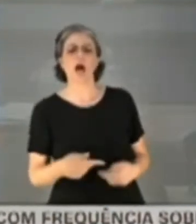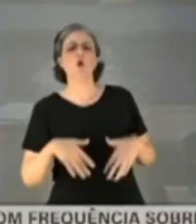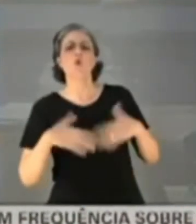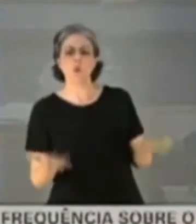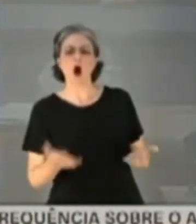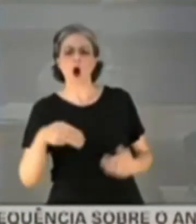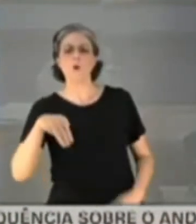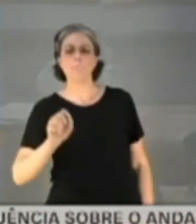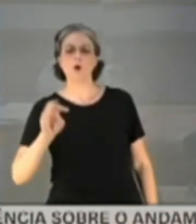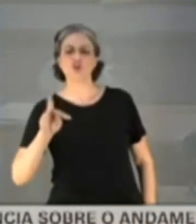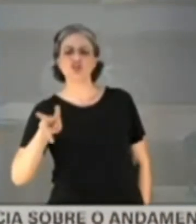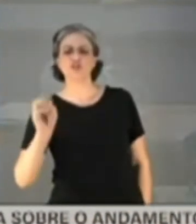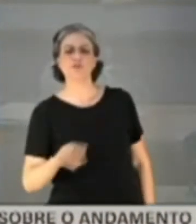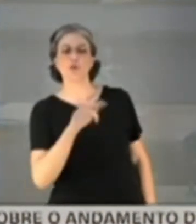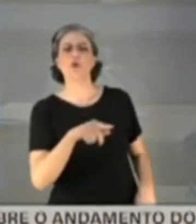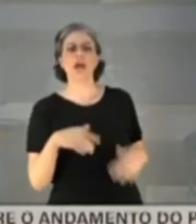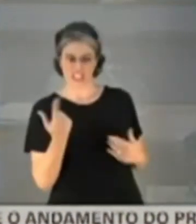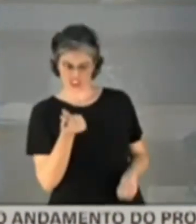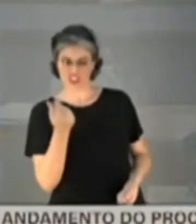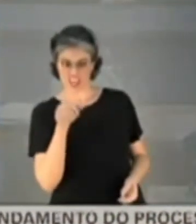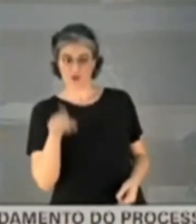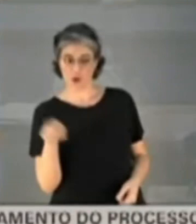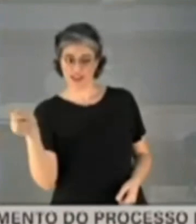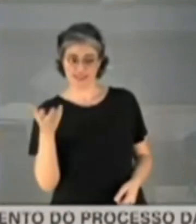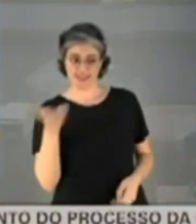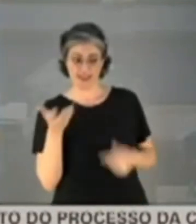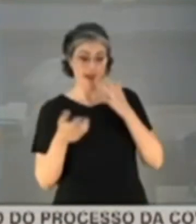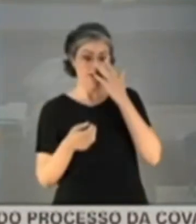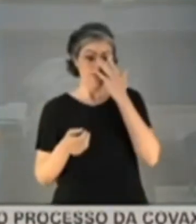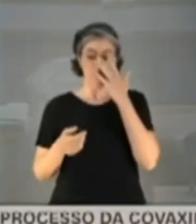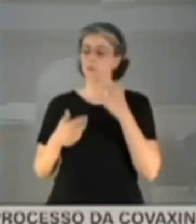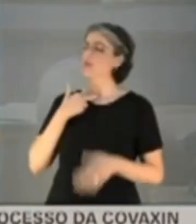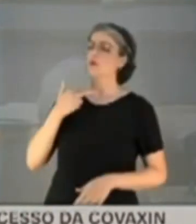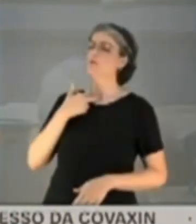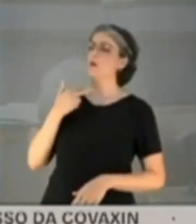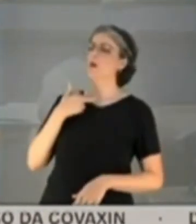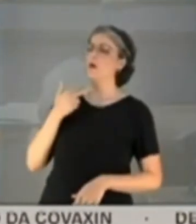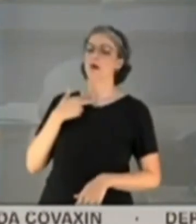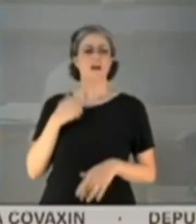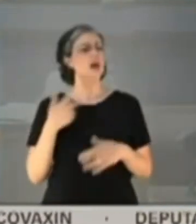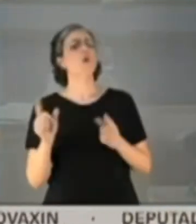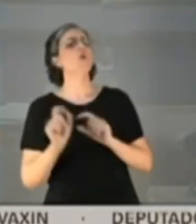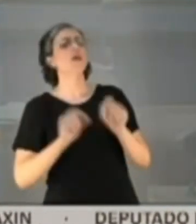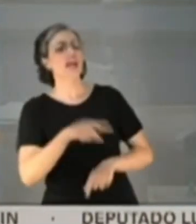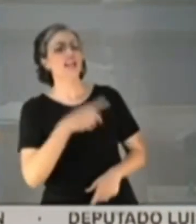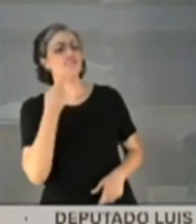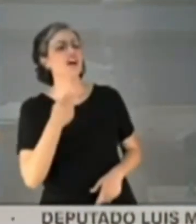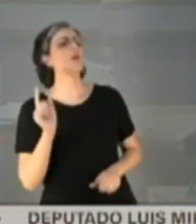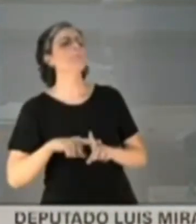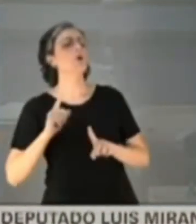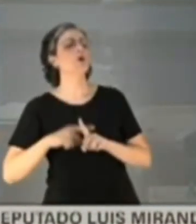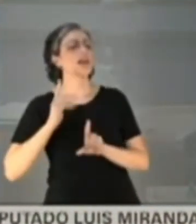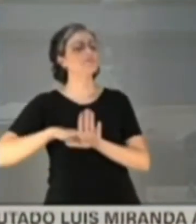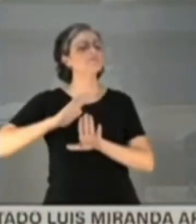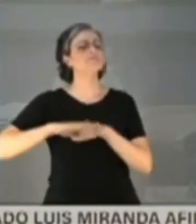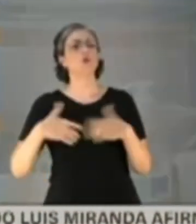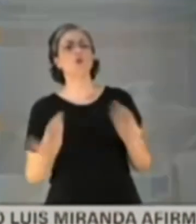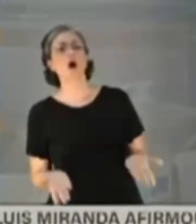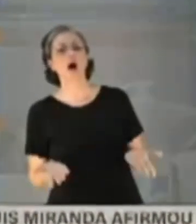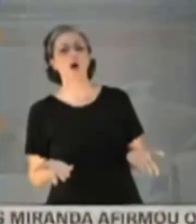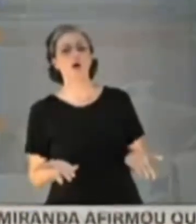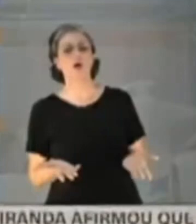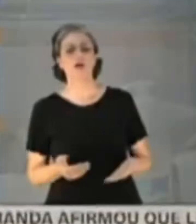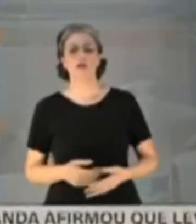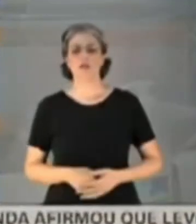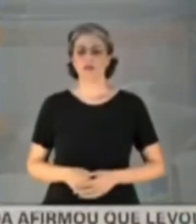motivação? É dinheiro que ele está querendo? Posso, presidente. Não, não, fale qual é a motivação, senador. Qual é a motivação? Qual é a motivação?